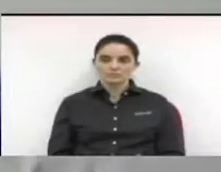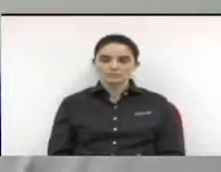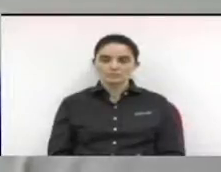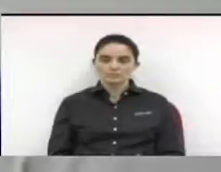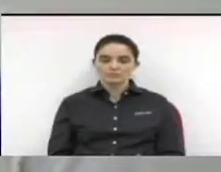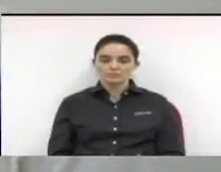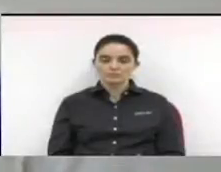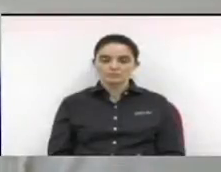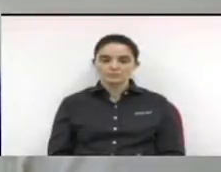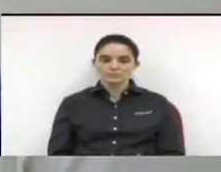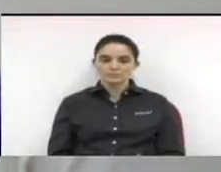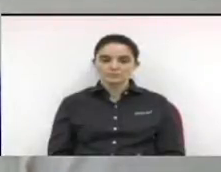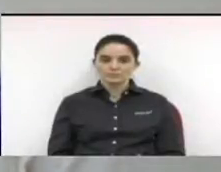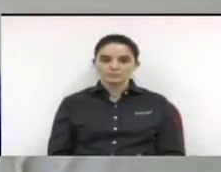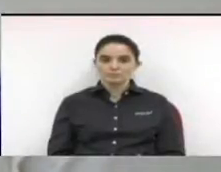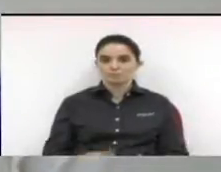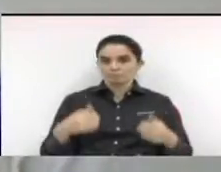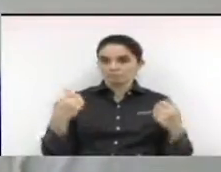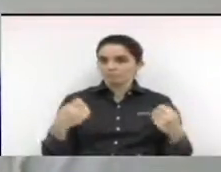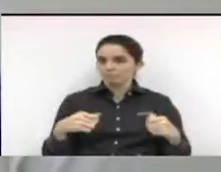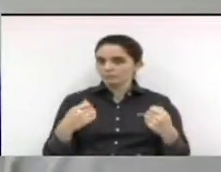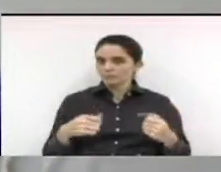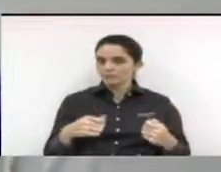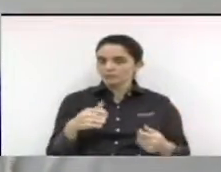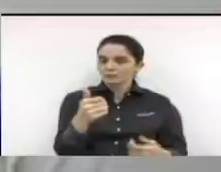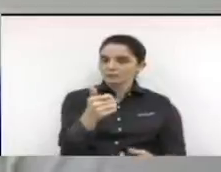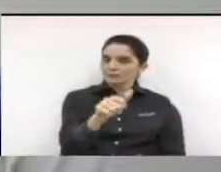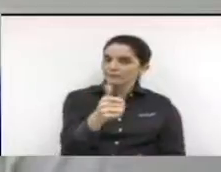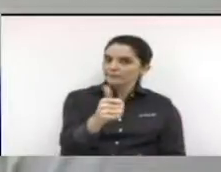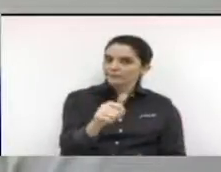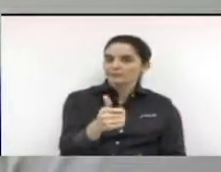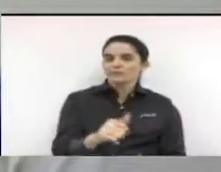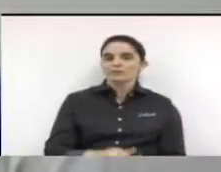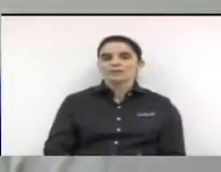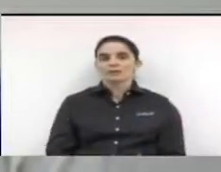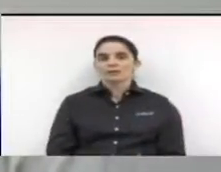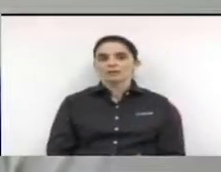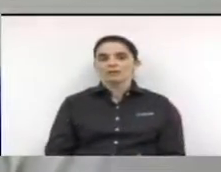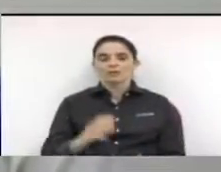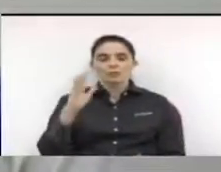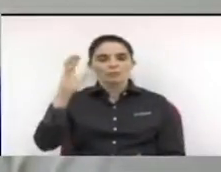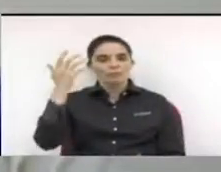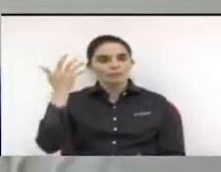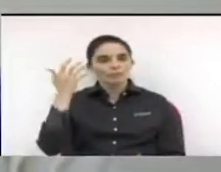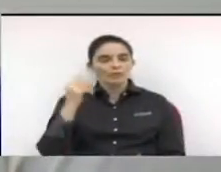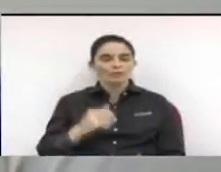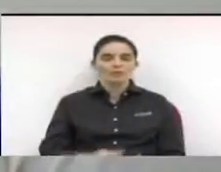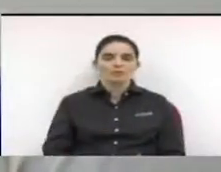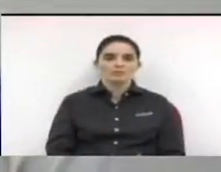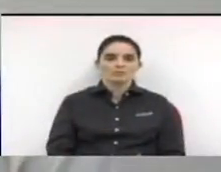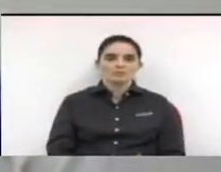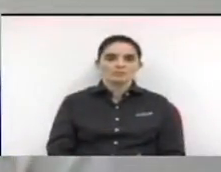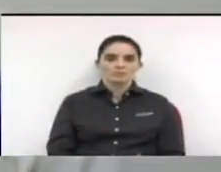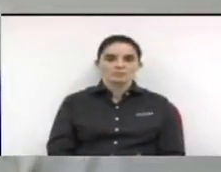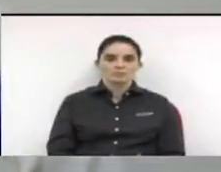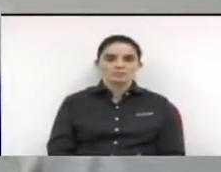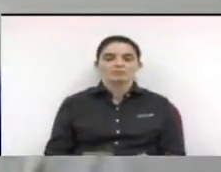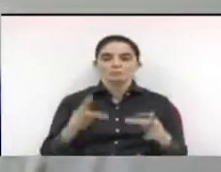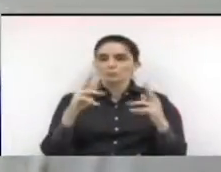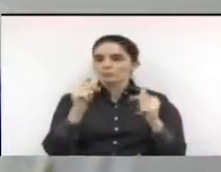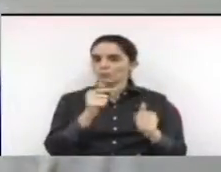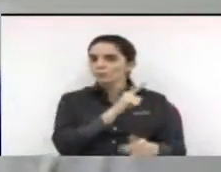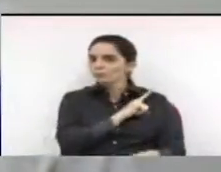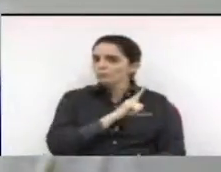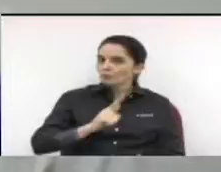remete a avaliar por simetria o que acontece no governo federal, no estadual e, por fim, no municipal.